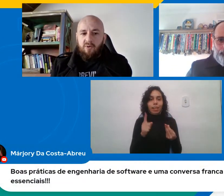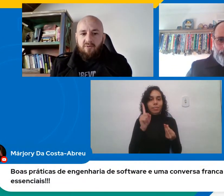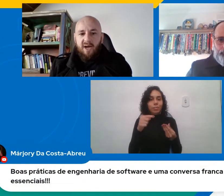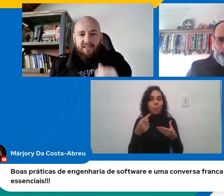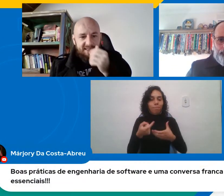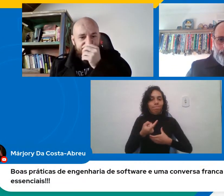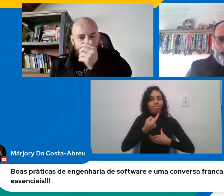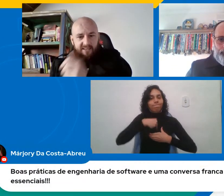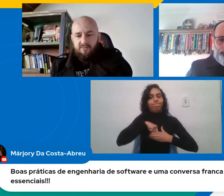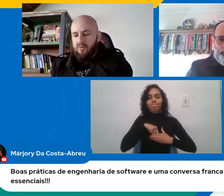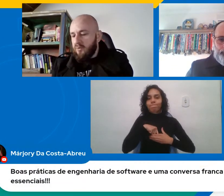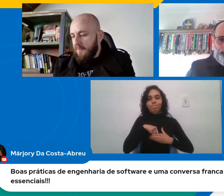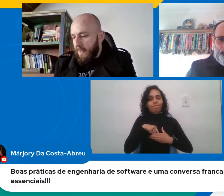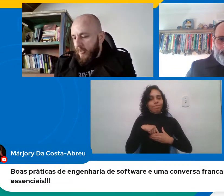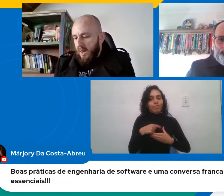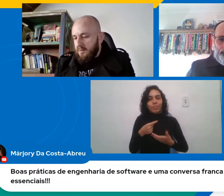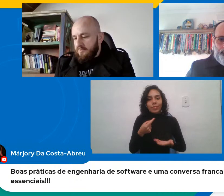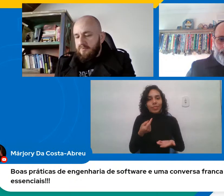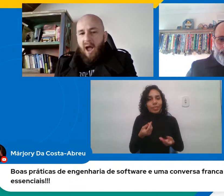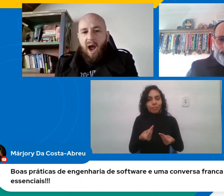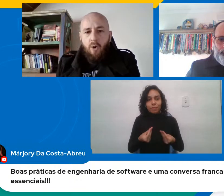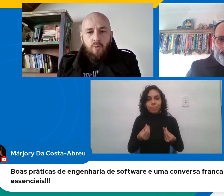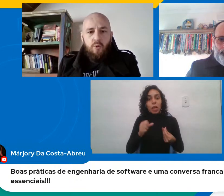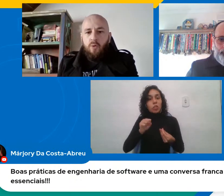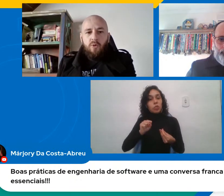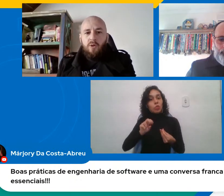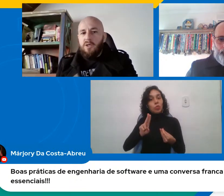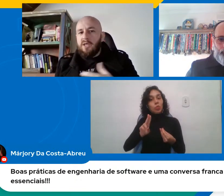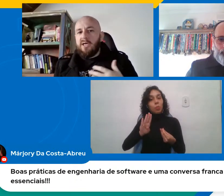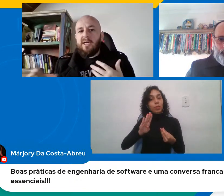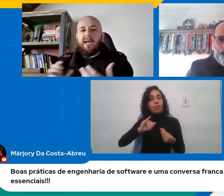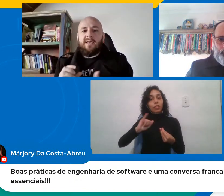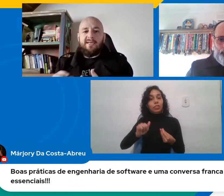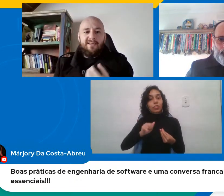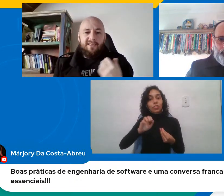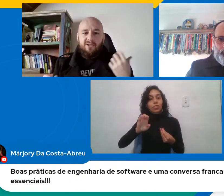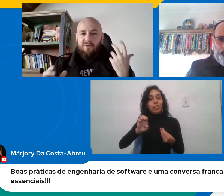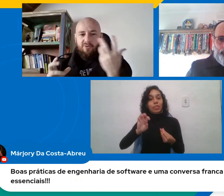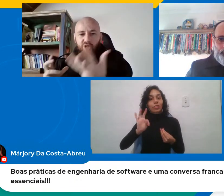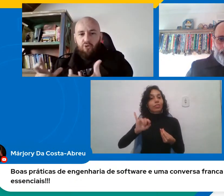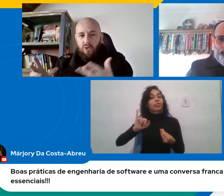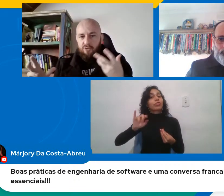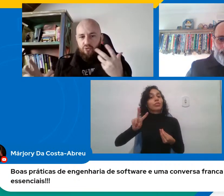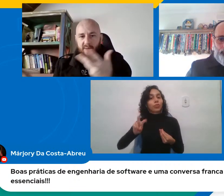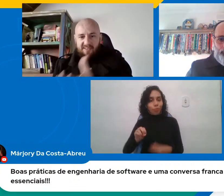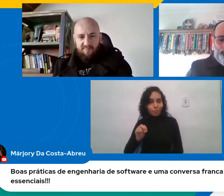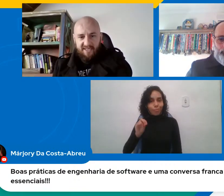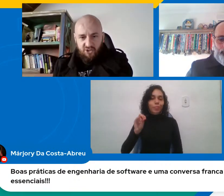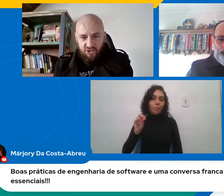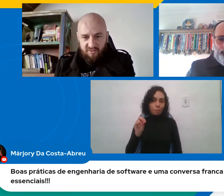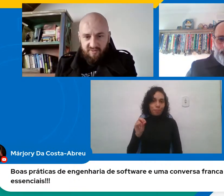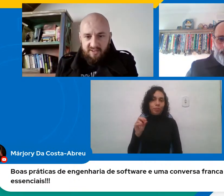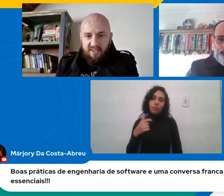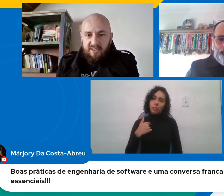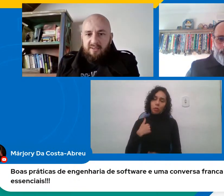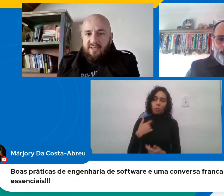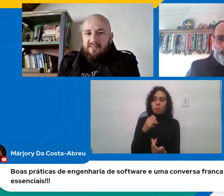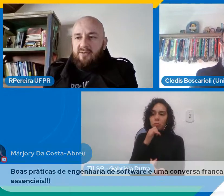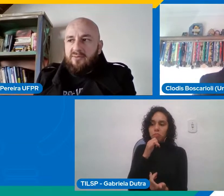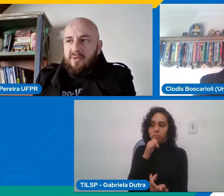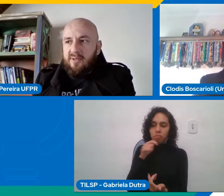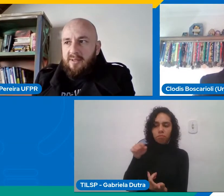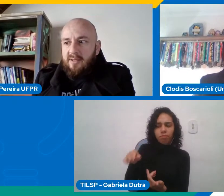estou analisando algo eu já estou olhando de uma perspectiva